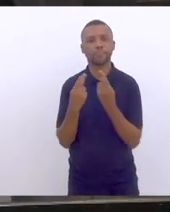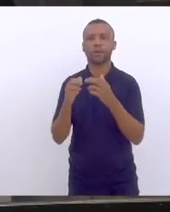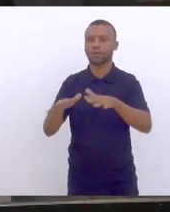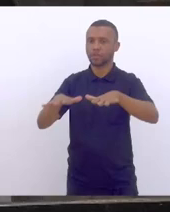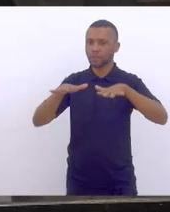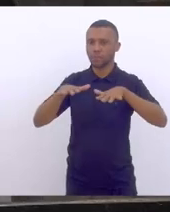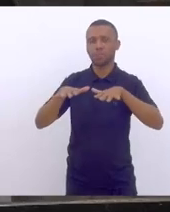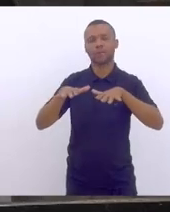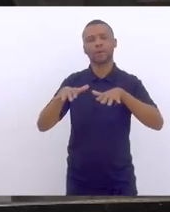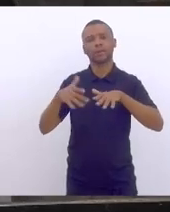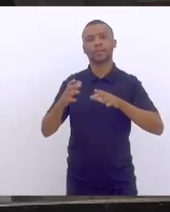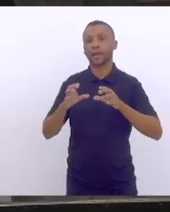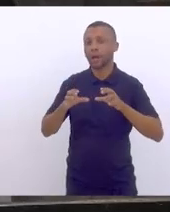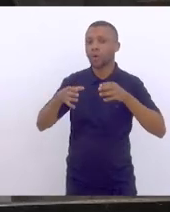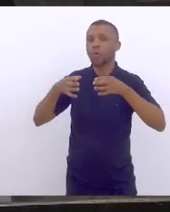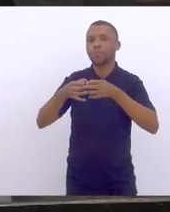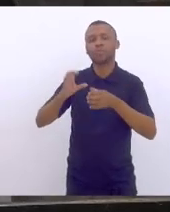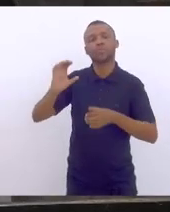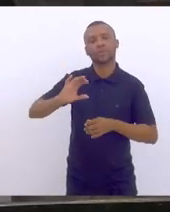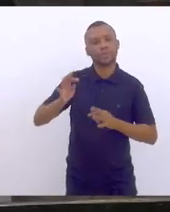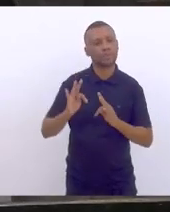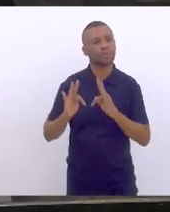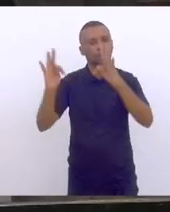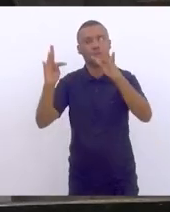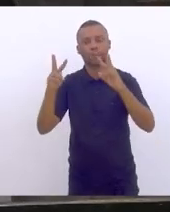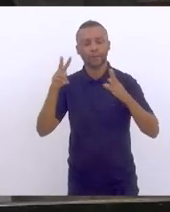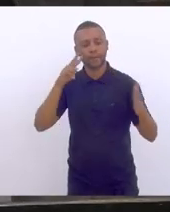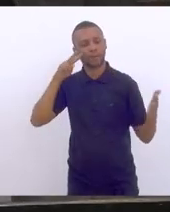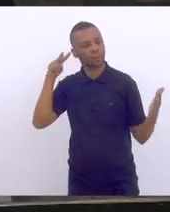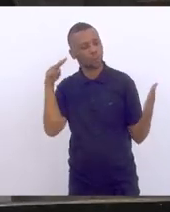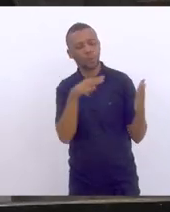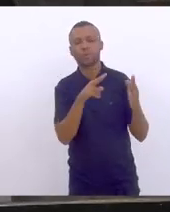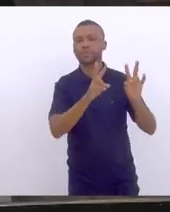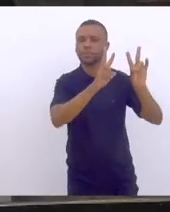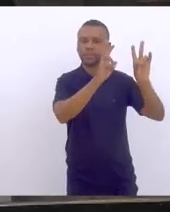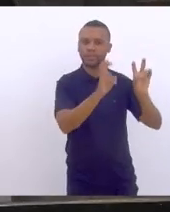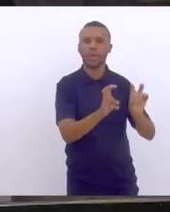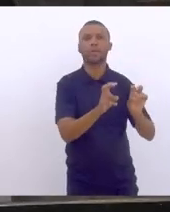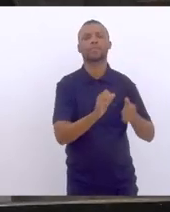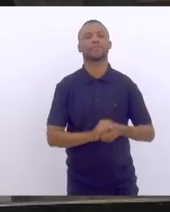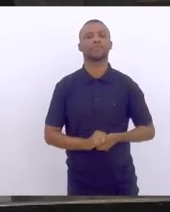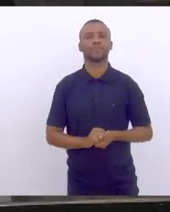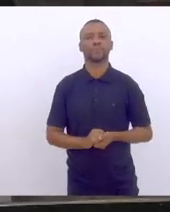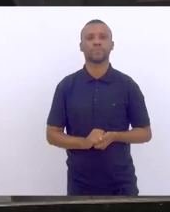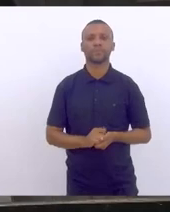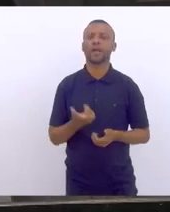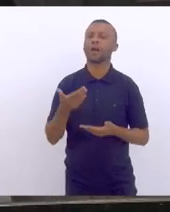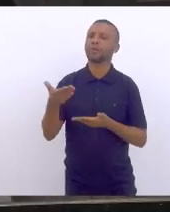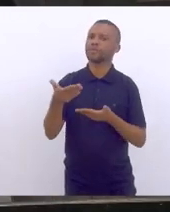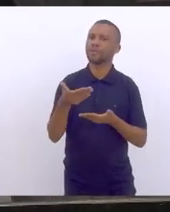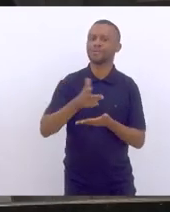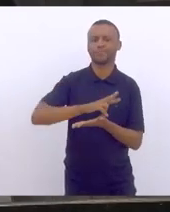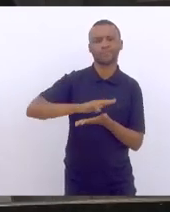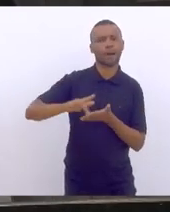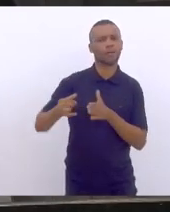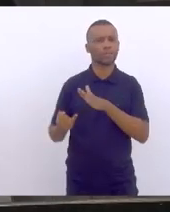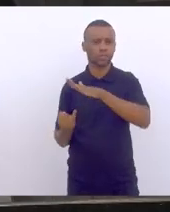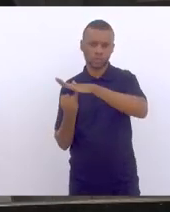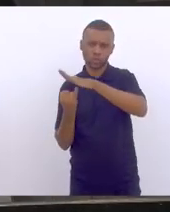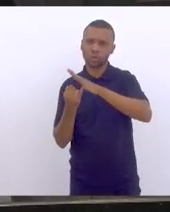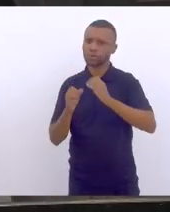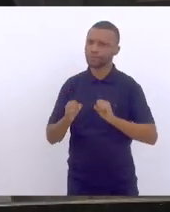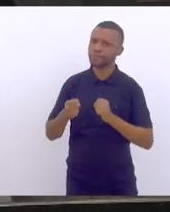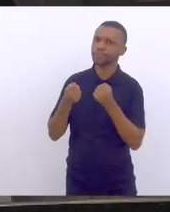Tecnologia para tratar dessa matéria, para dar visibilidade a essa matéria, chamando importantes instituições que representam e defendem a ciência